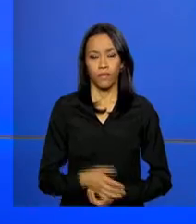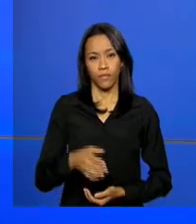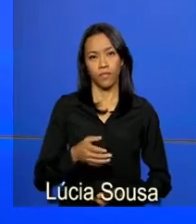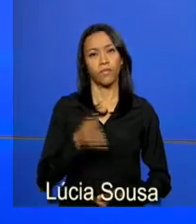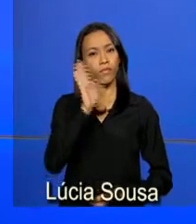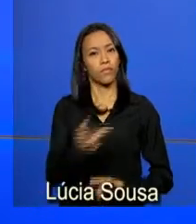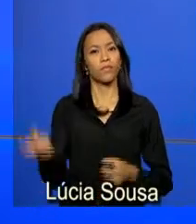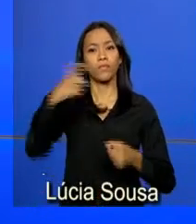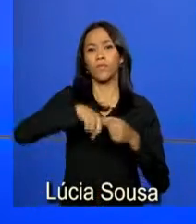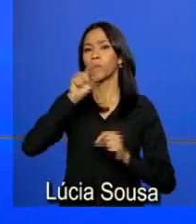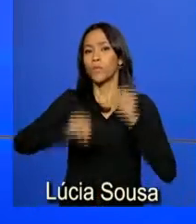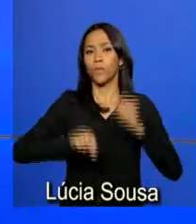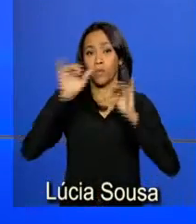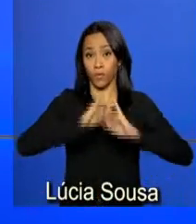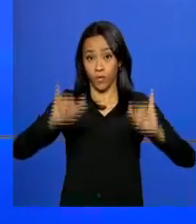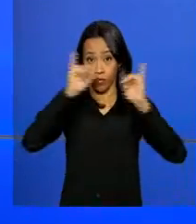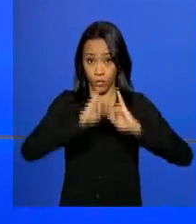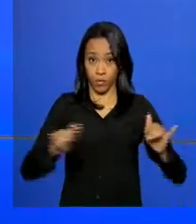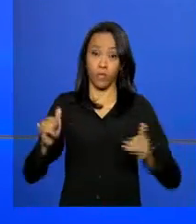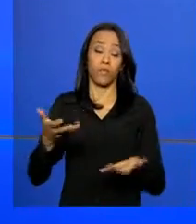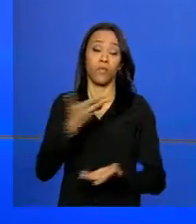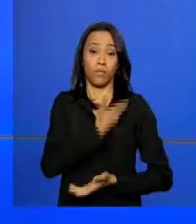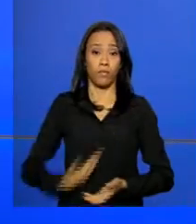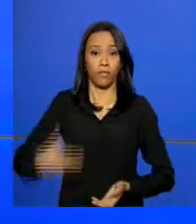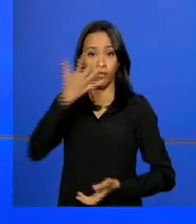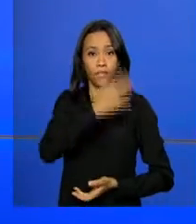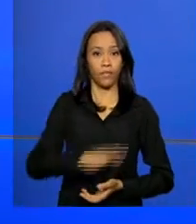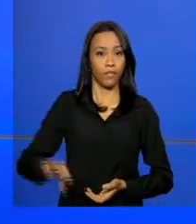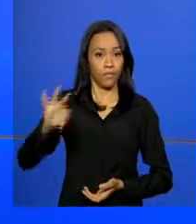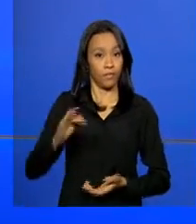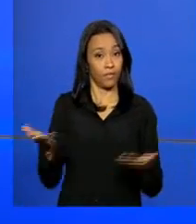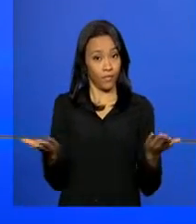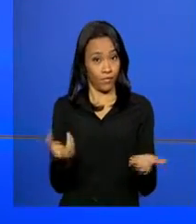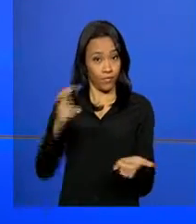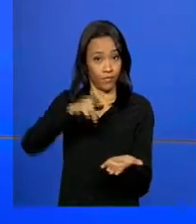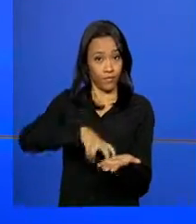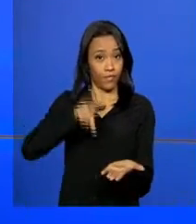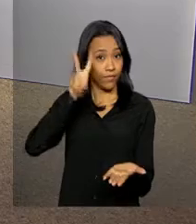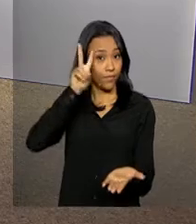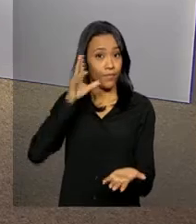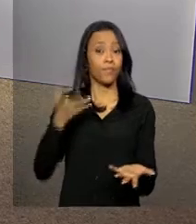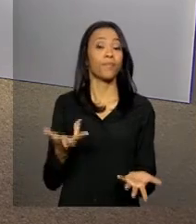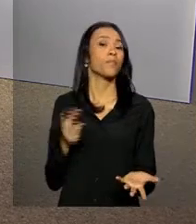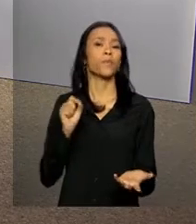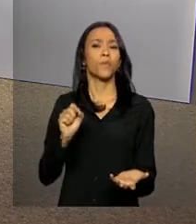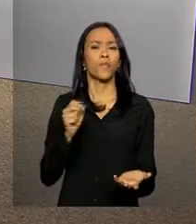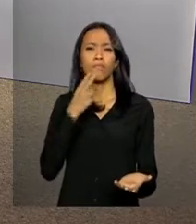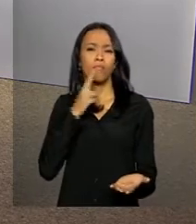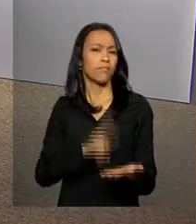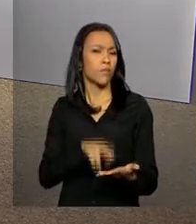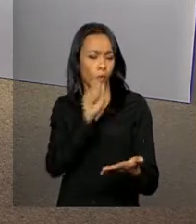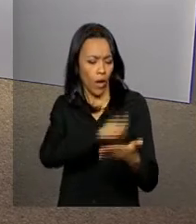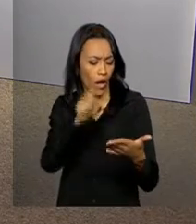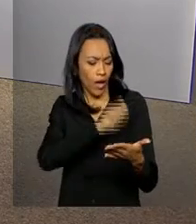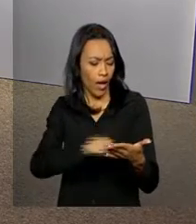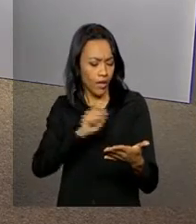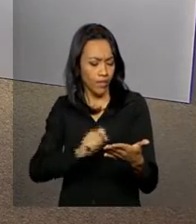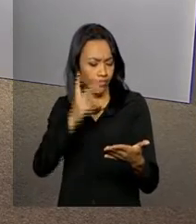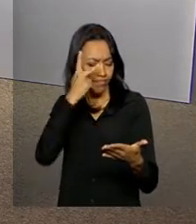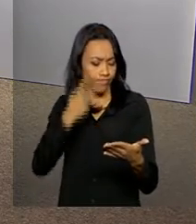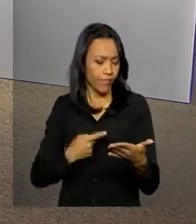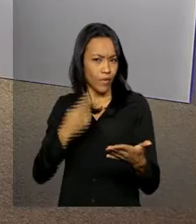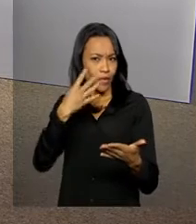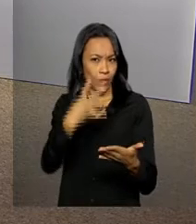Voltamos com as últimas notícias do Poder Executivo Federal na manhã desta segunda-feira. Escreva uma carta a você mesmo